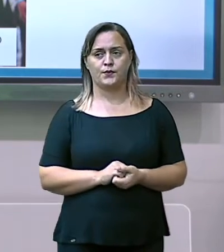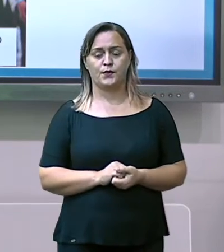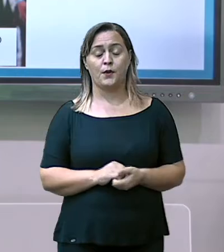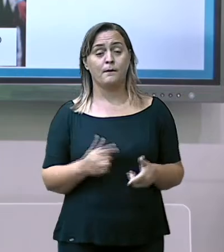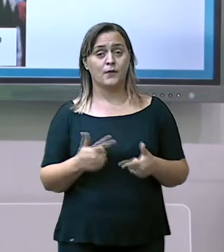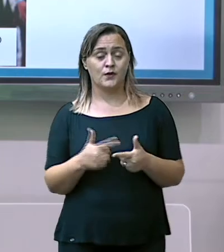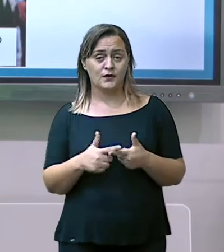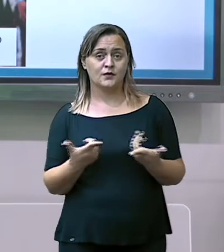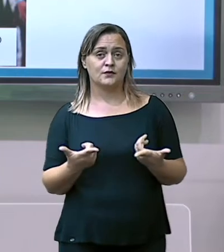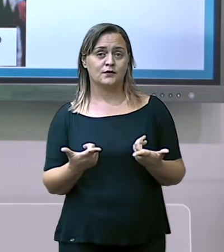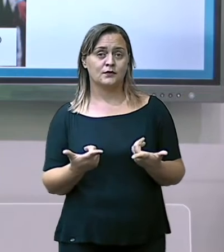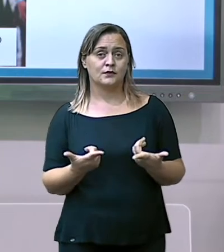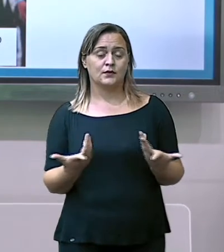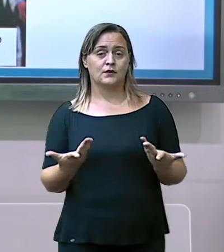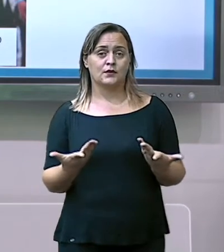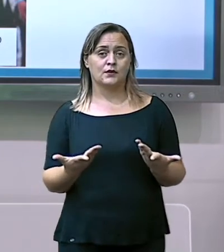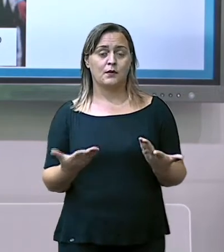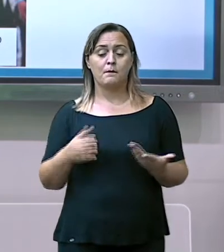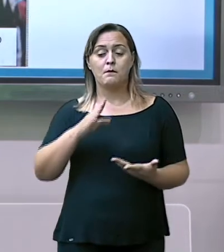tempo, revelado.